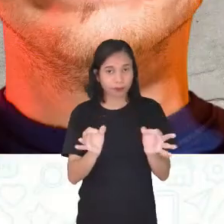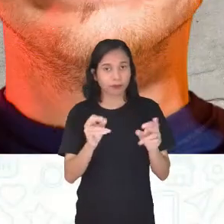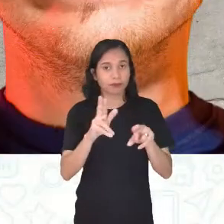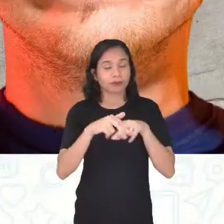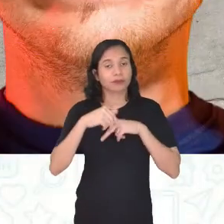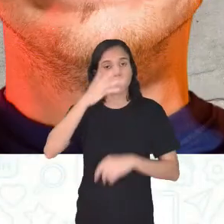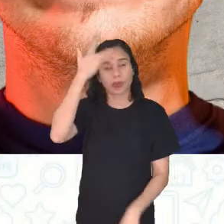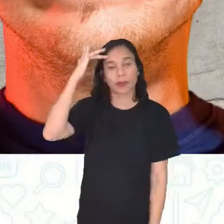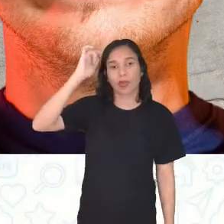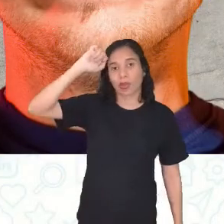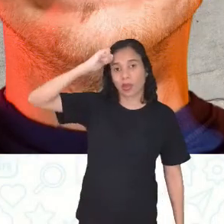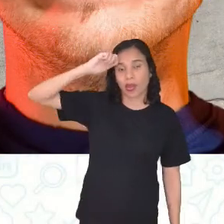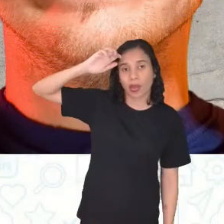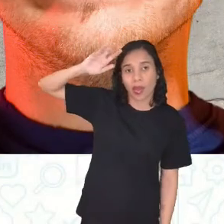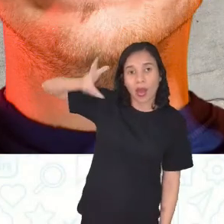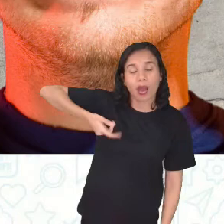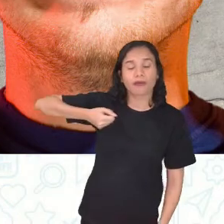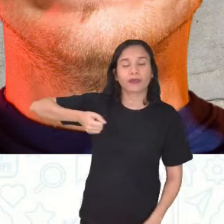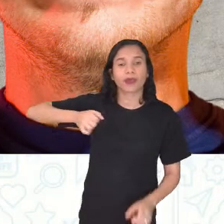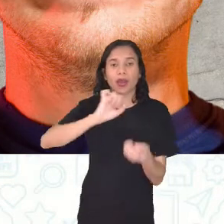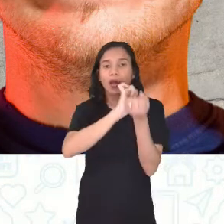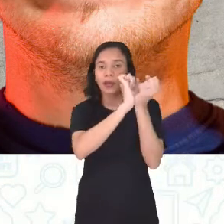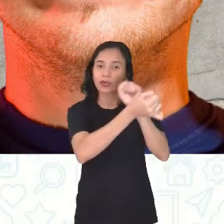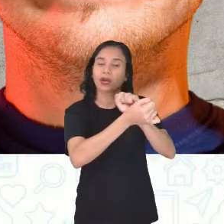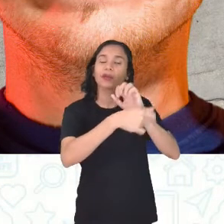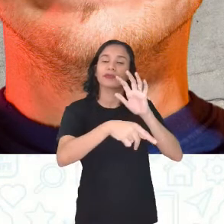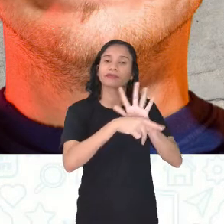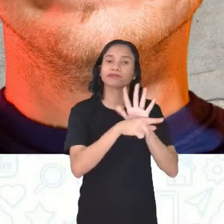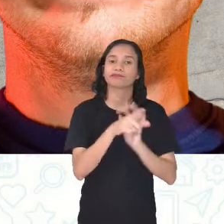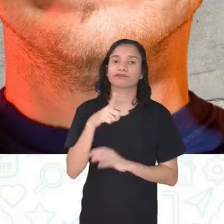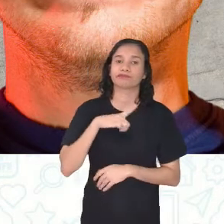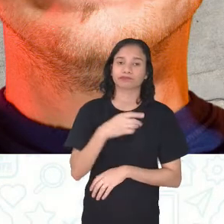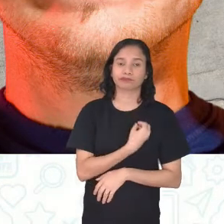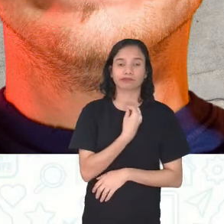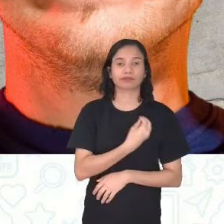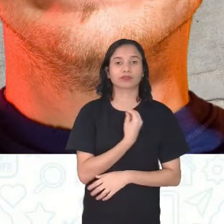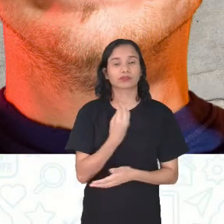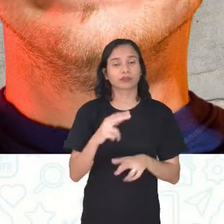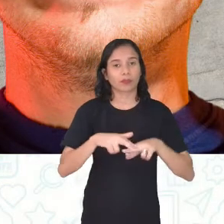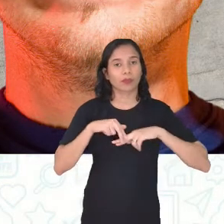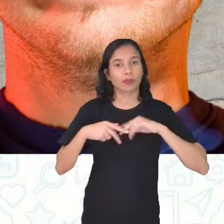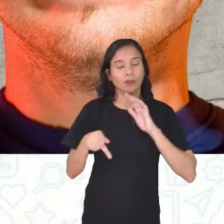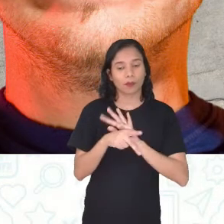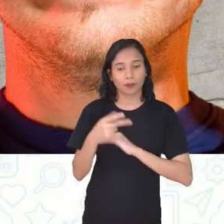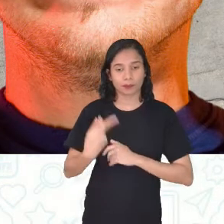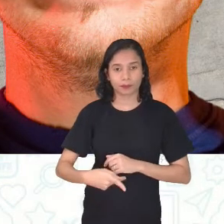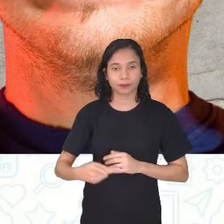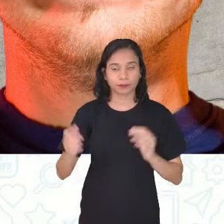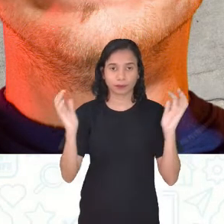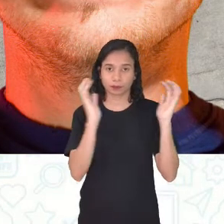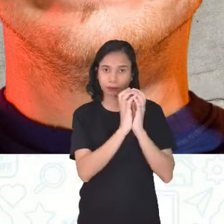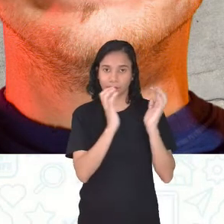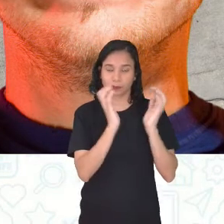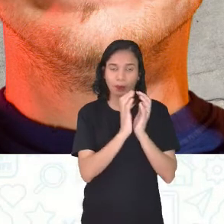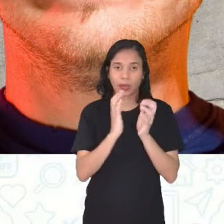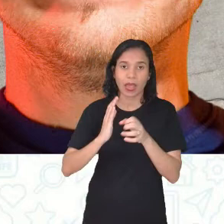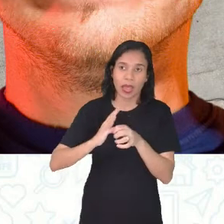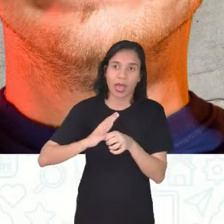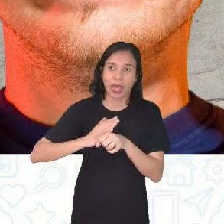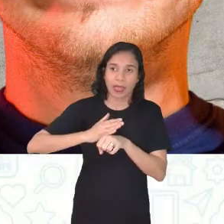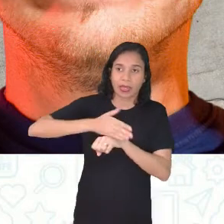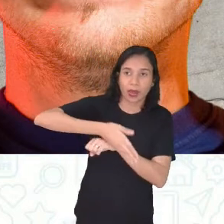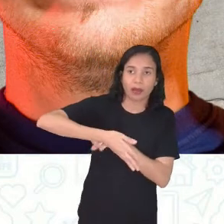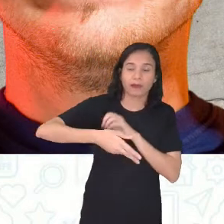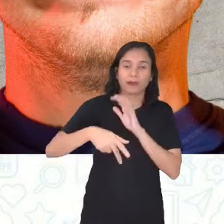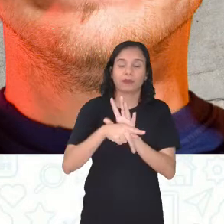De africanos escravizados que enfrentavam pelo Porto do Recife. Que entravam, melhor dizendo,